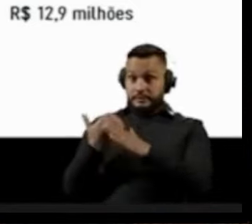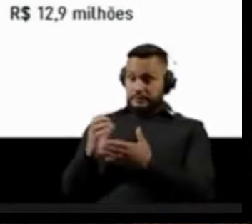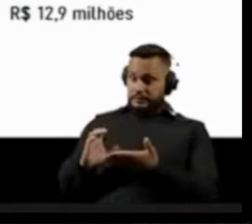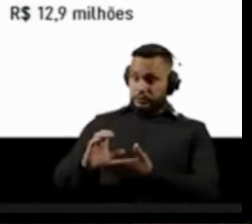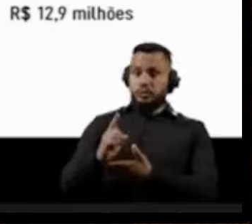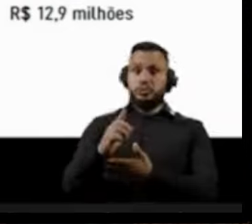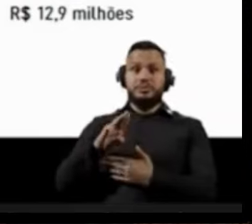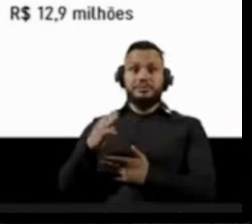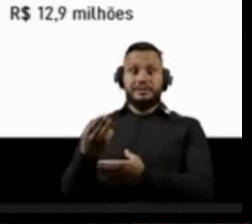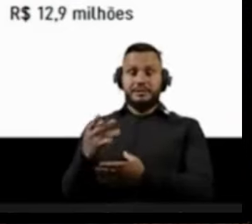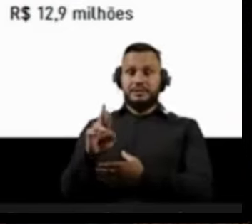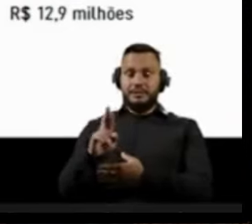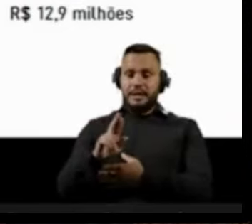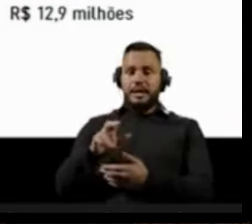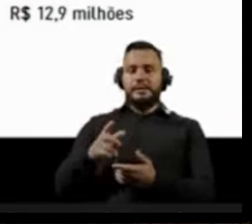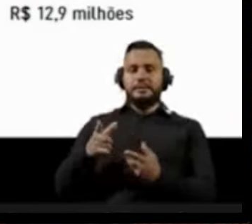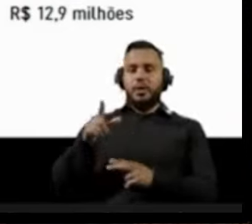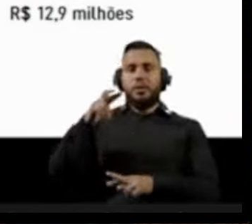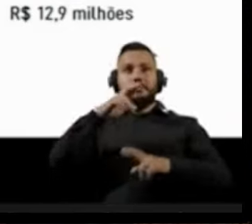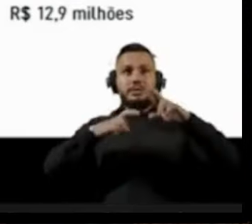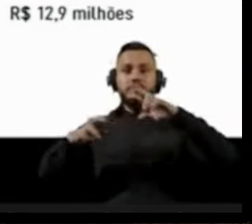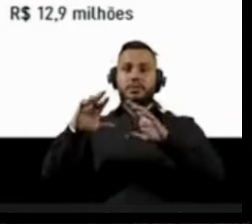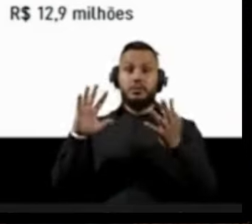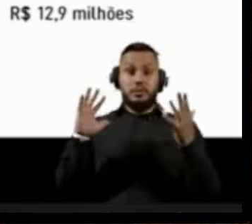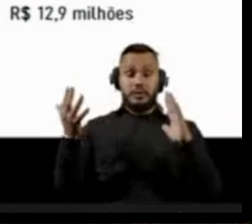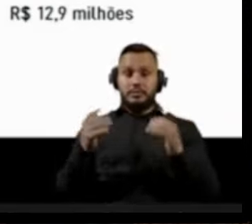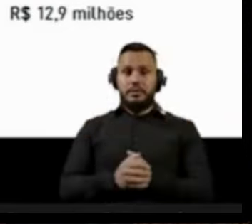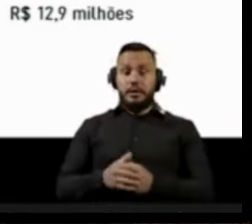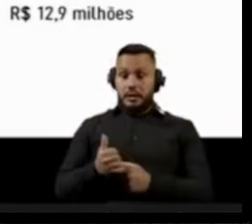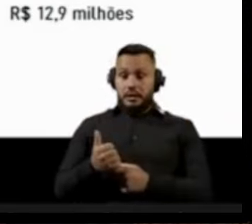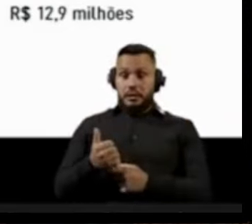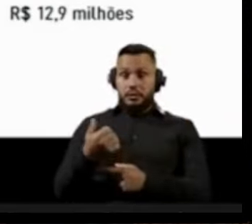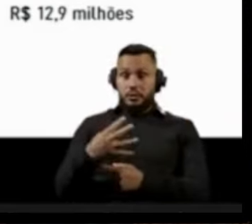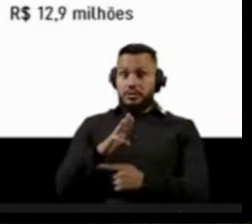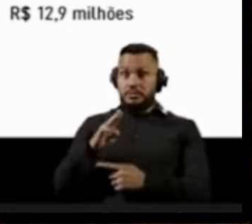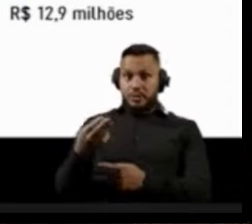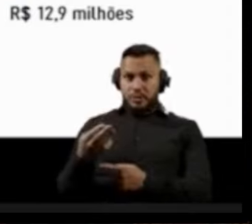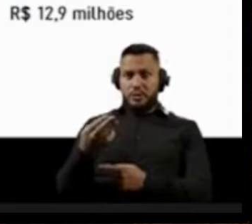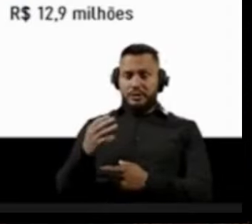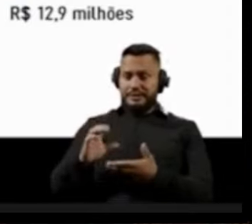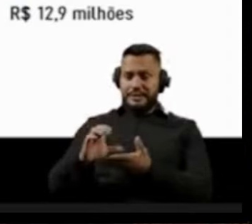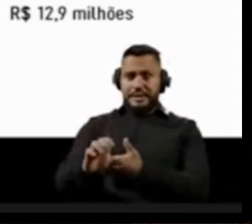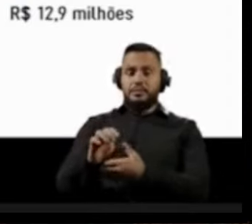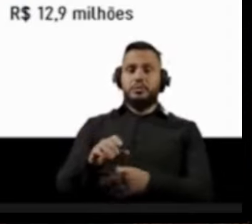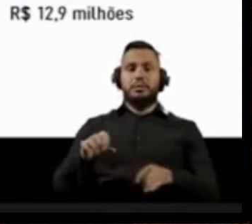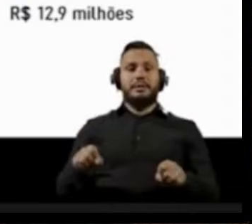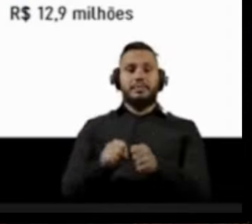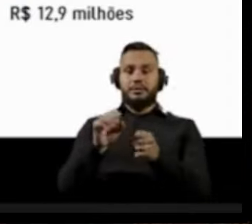ao observatório do clima, quase dois milhões de reais para o Quebrando o Tabu. Todo mundo aqui conhece o Quebrando o Tabu?